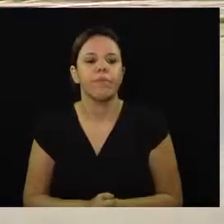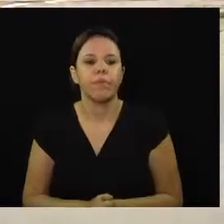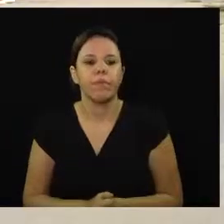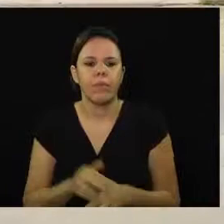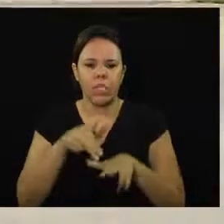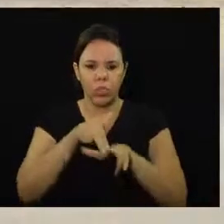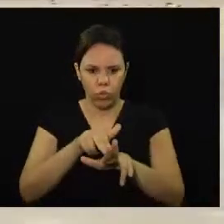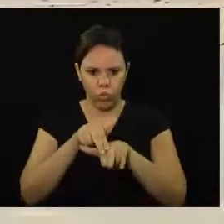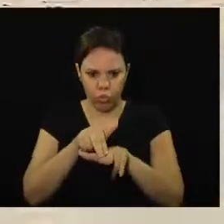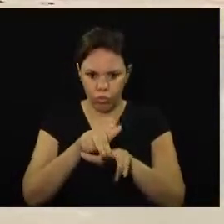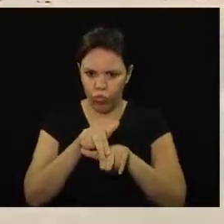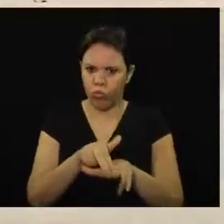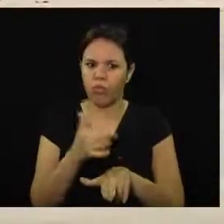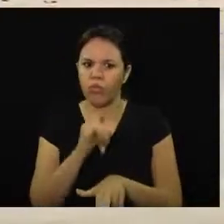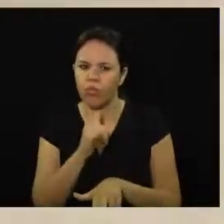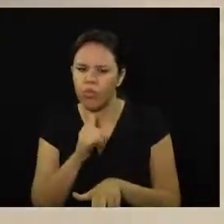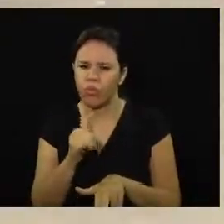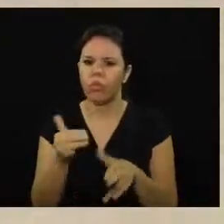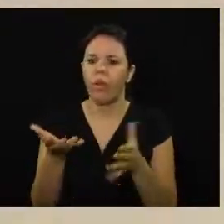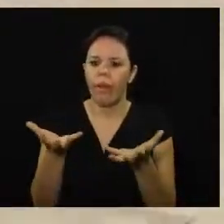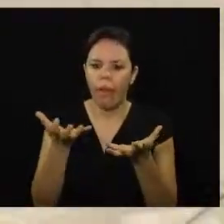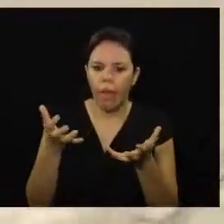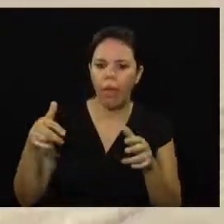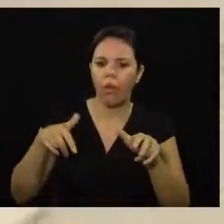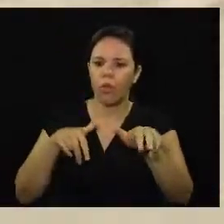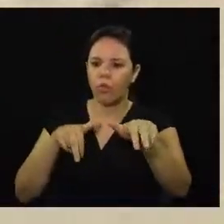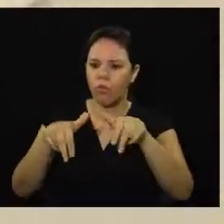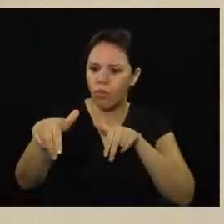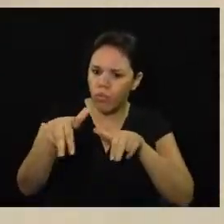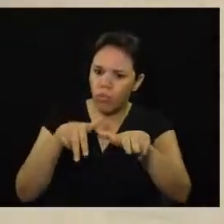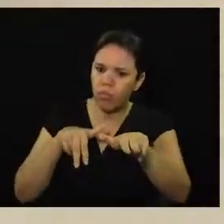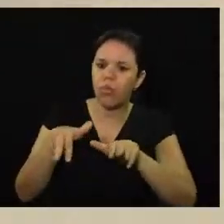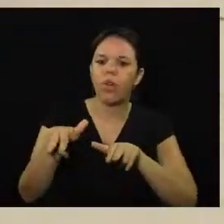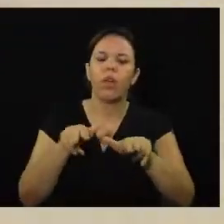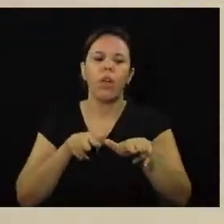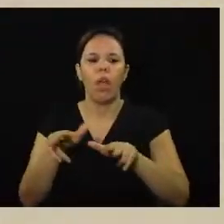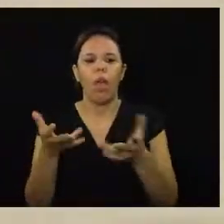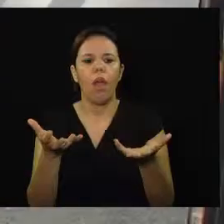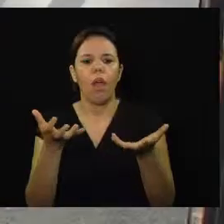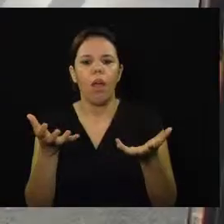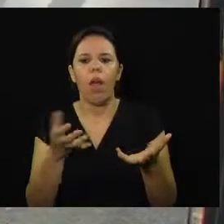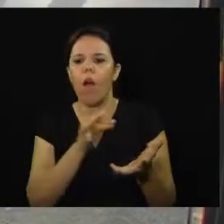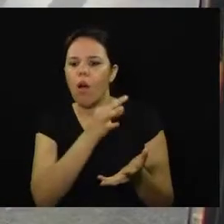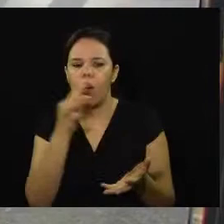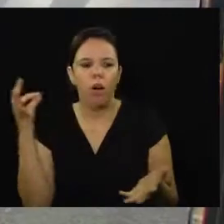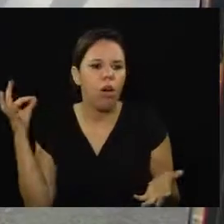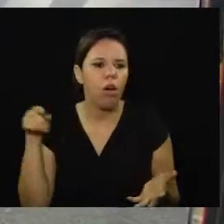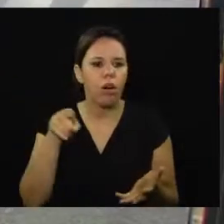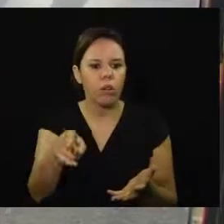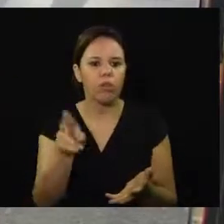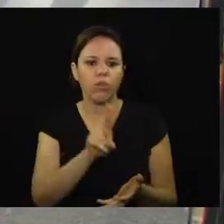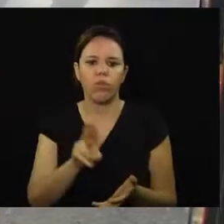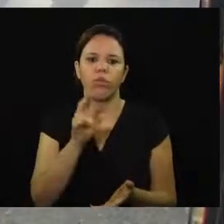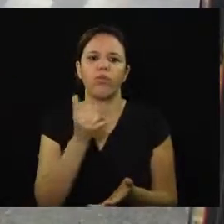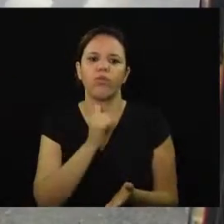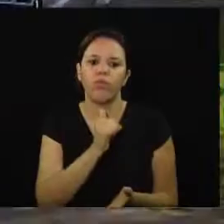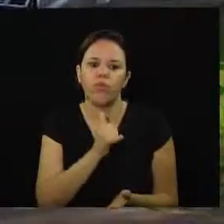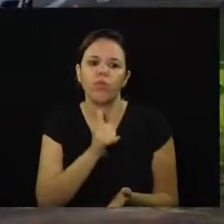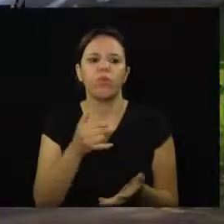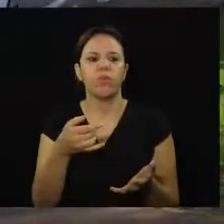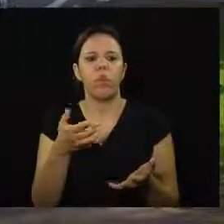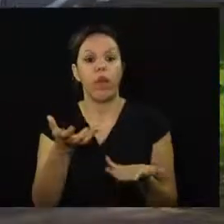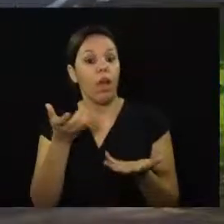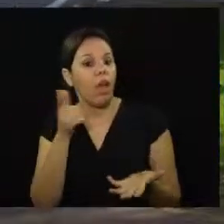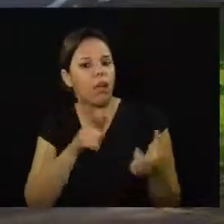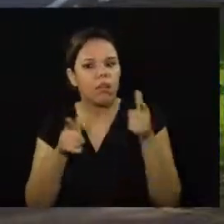Os patinetes pedem passagem. Novo queridinho dos brasileiros mais descolados o equipamento movido a motor elétrico está